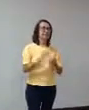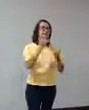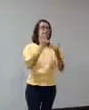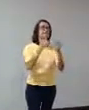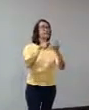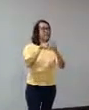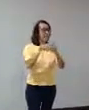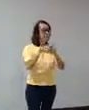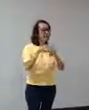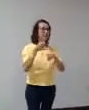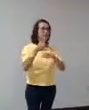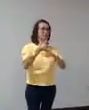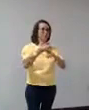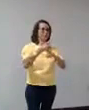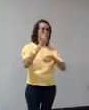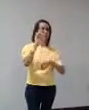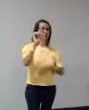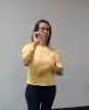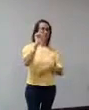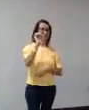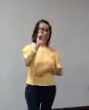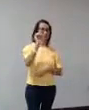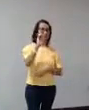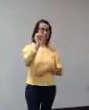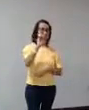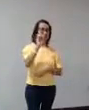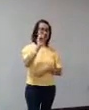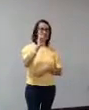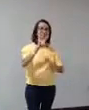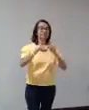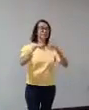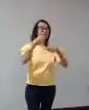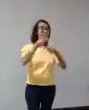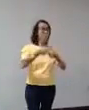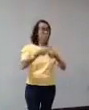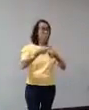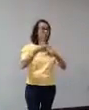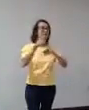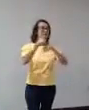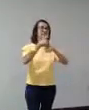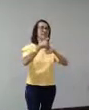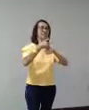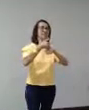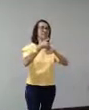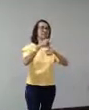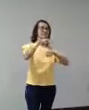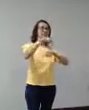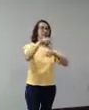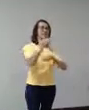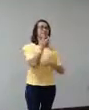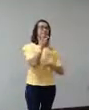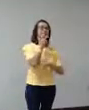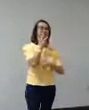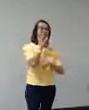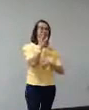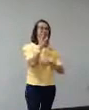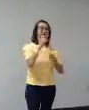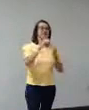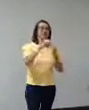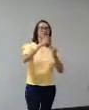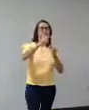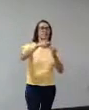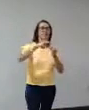exposição em Porto Alegre e depois eu consegui levar essa exposição para a Inglaterra e ele fez mais alguns ainda